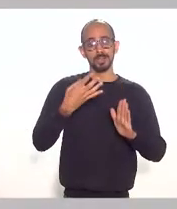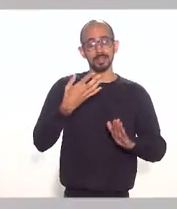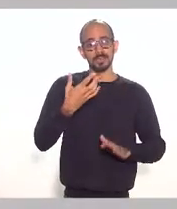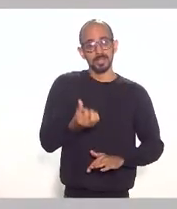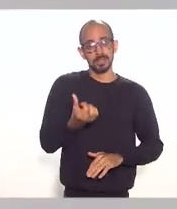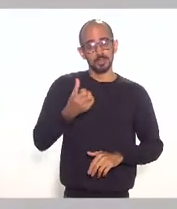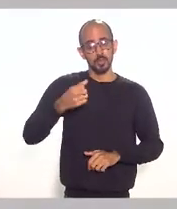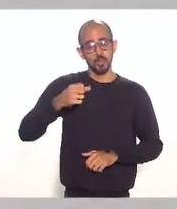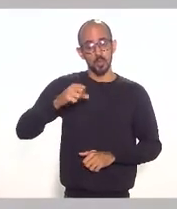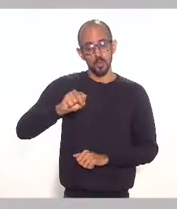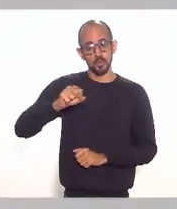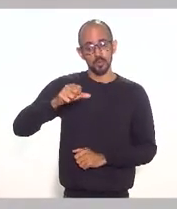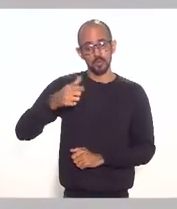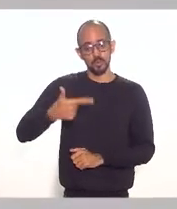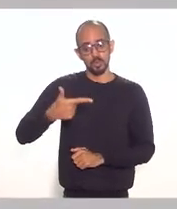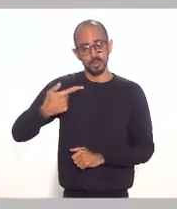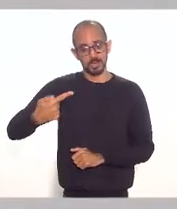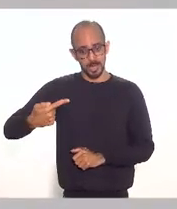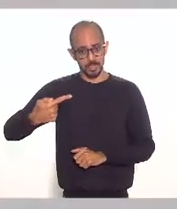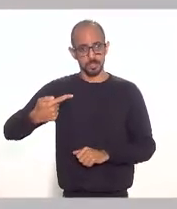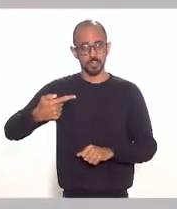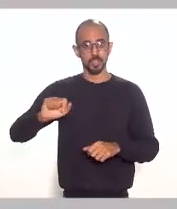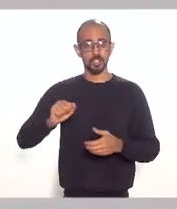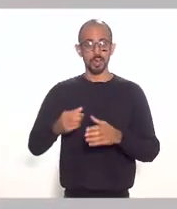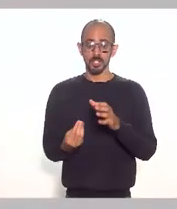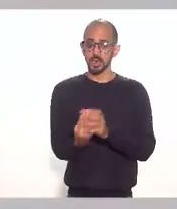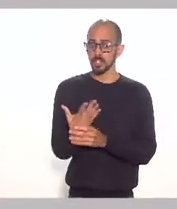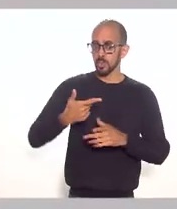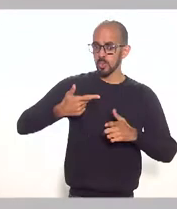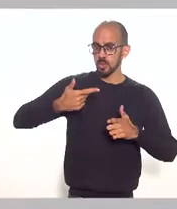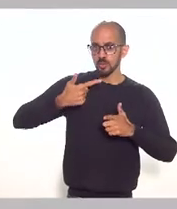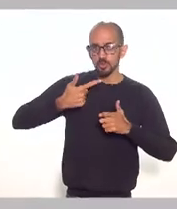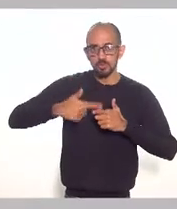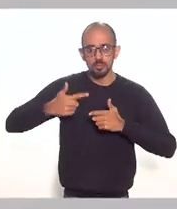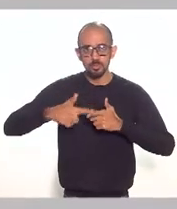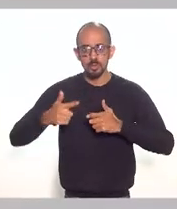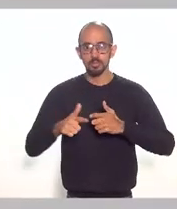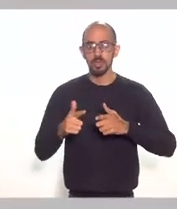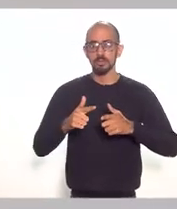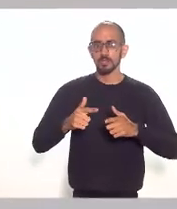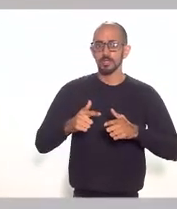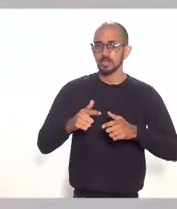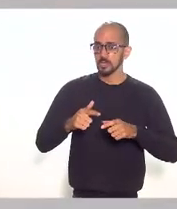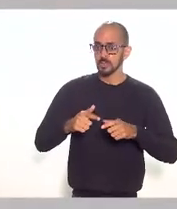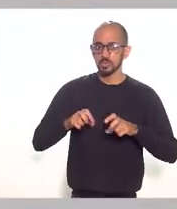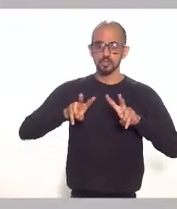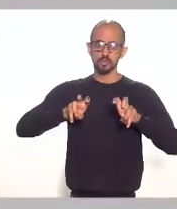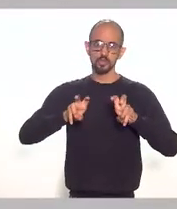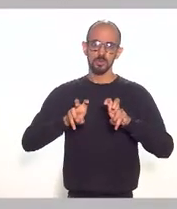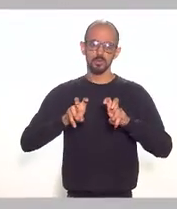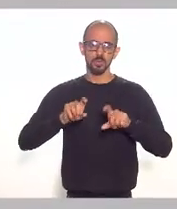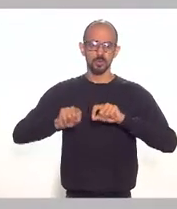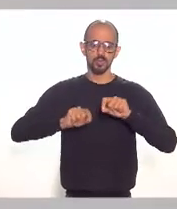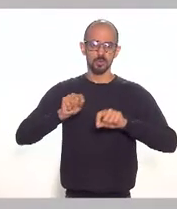convênio 188 trouxe algumas condicionantes relacionadas à geração de assentos pelo